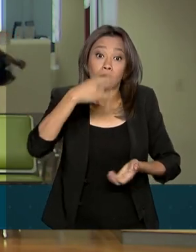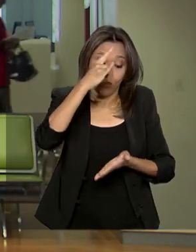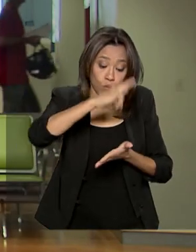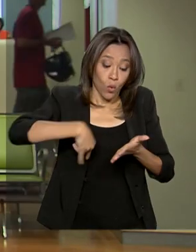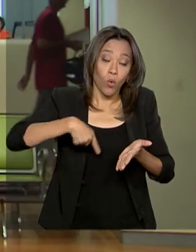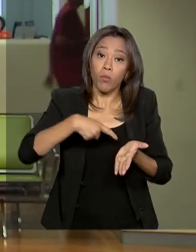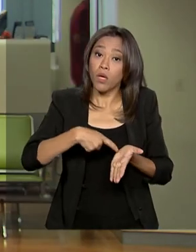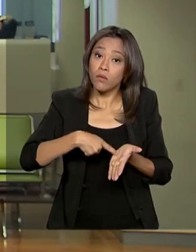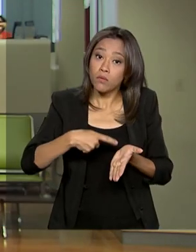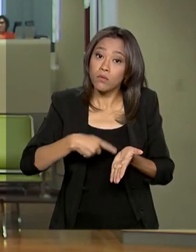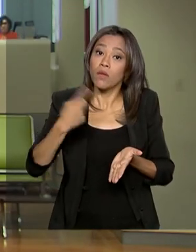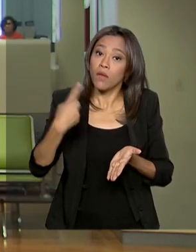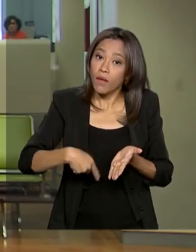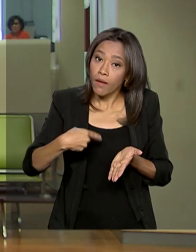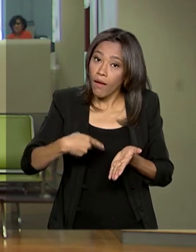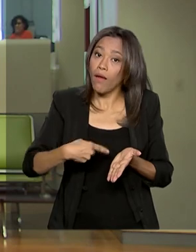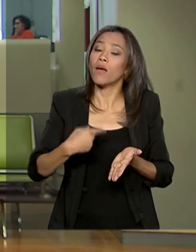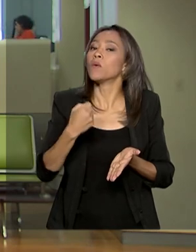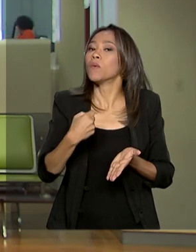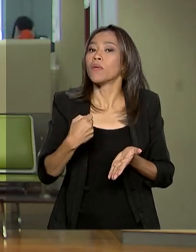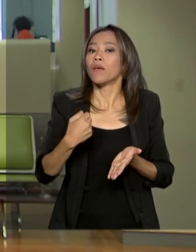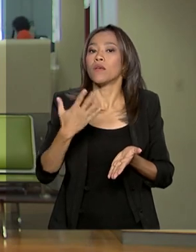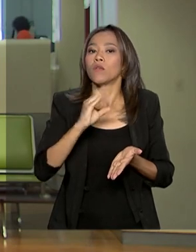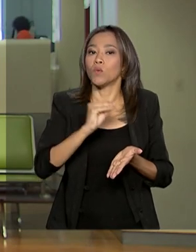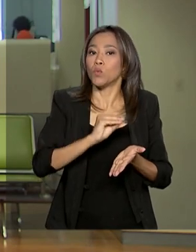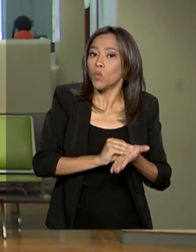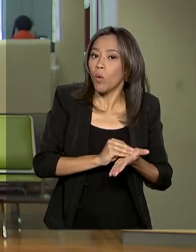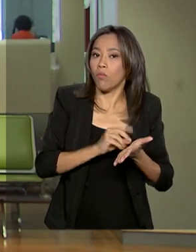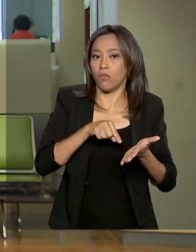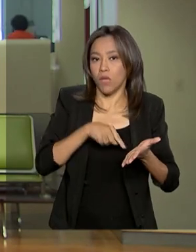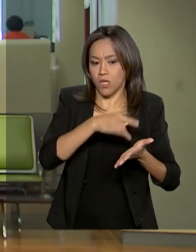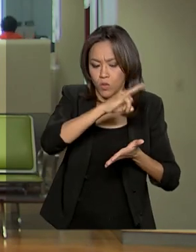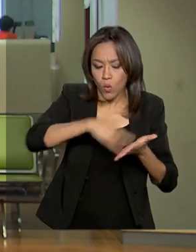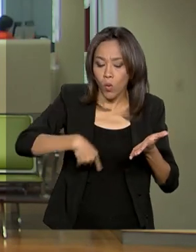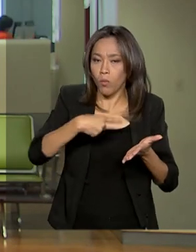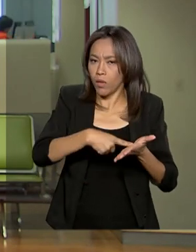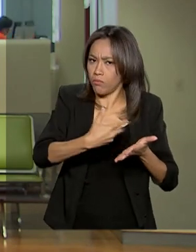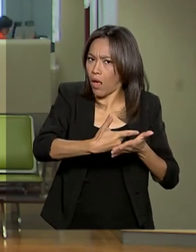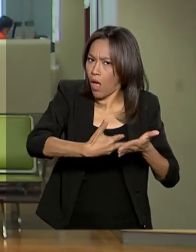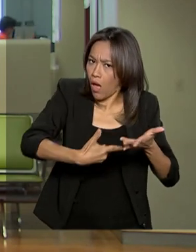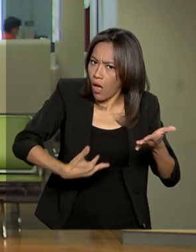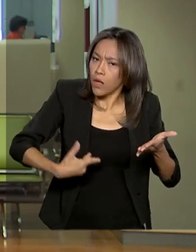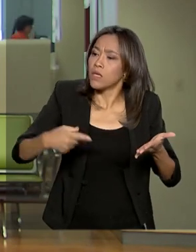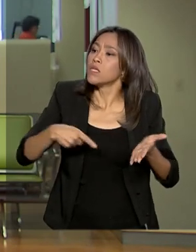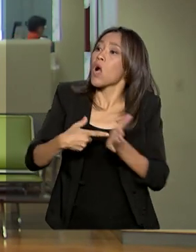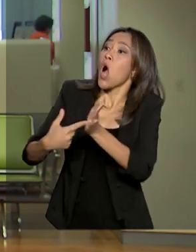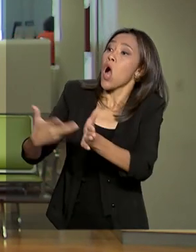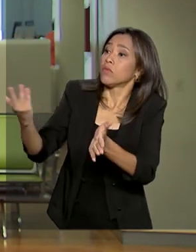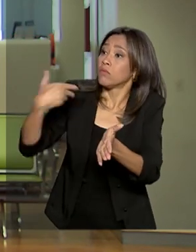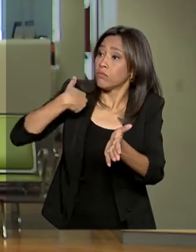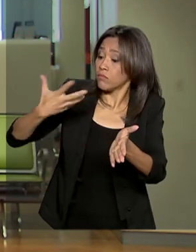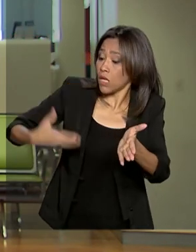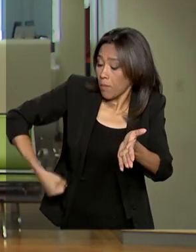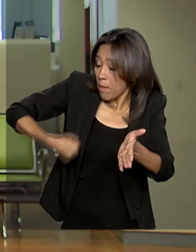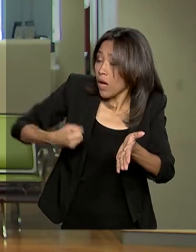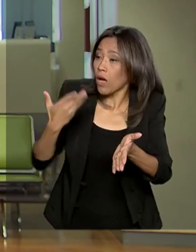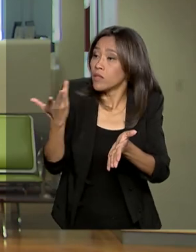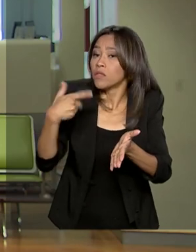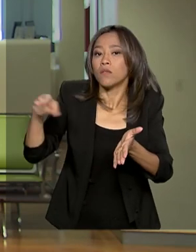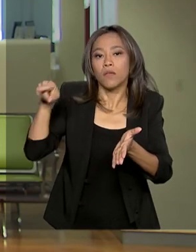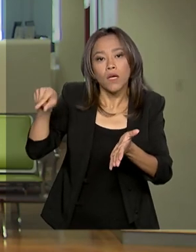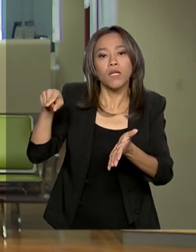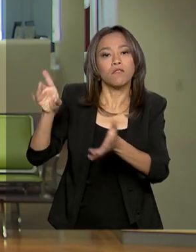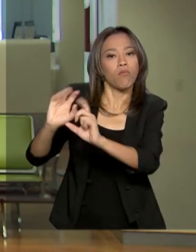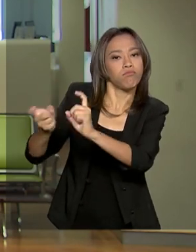RIB, que é o relatório de irregularidade de bagagem. É esse documento que vai garantir que a empresa inicie um processo, que é um procedimento